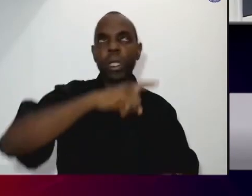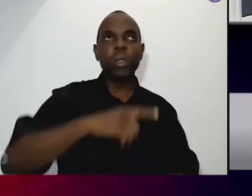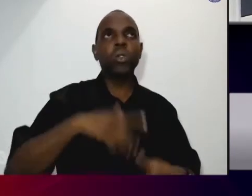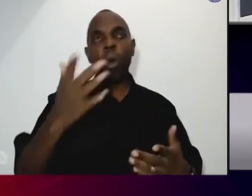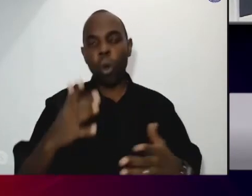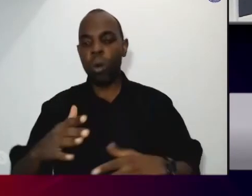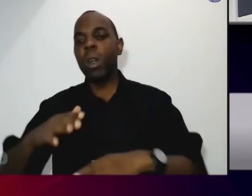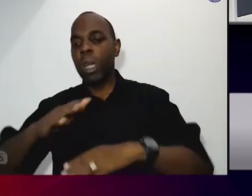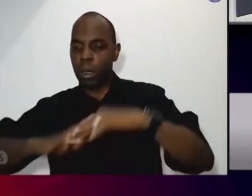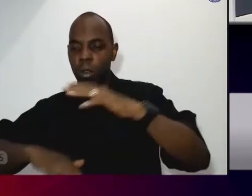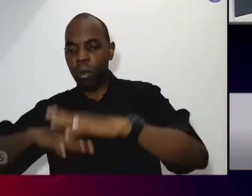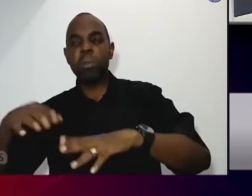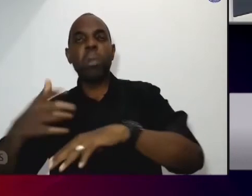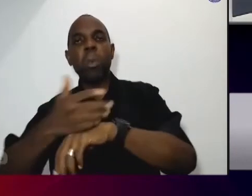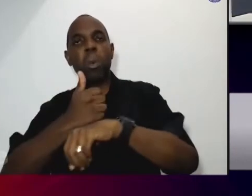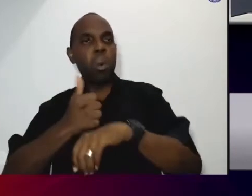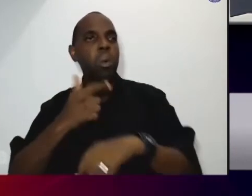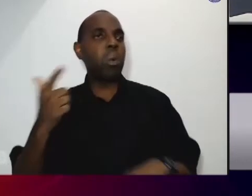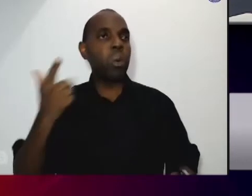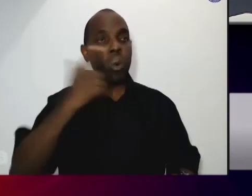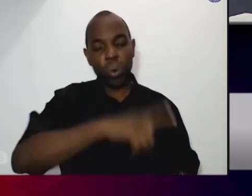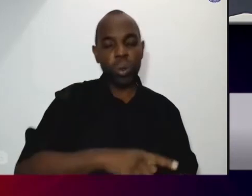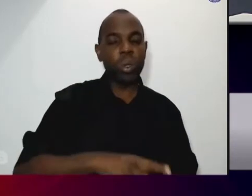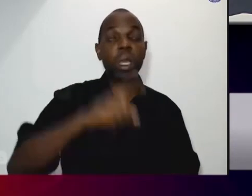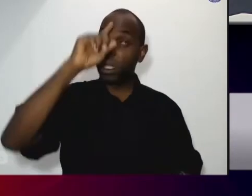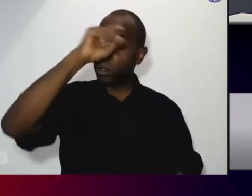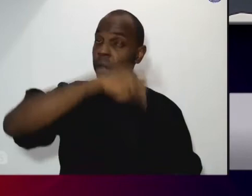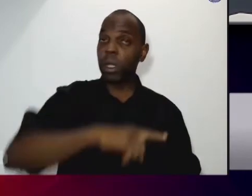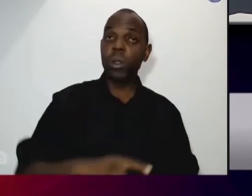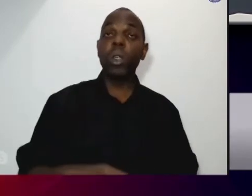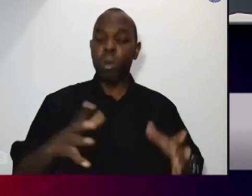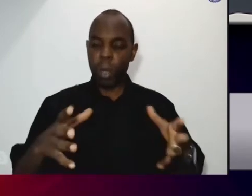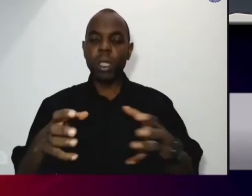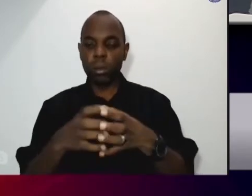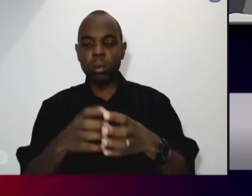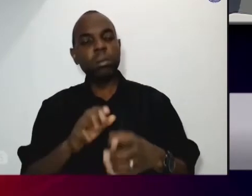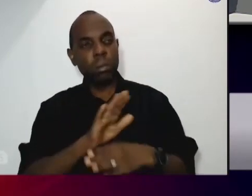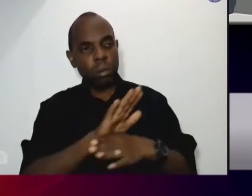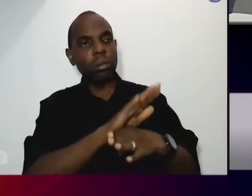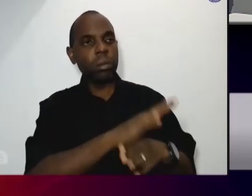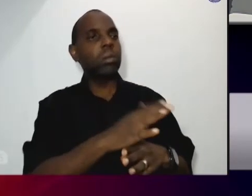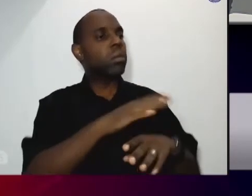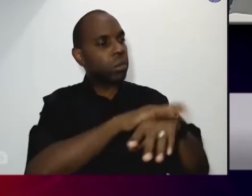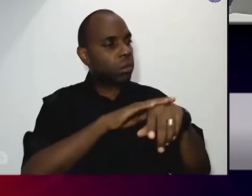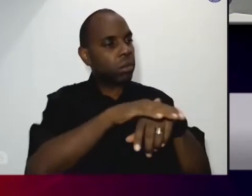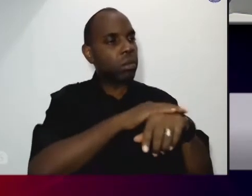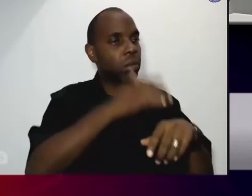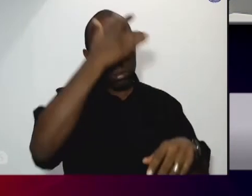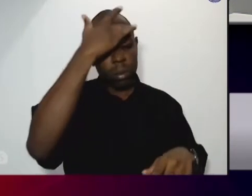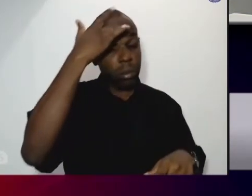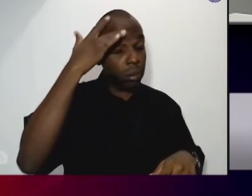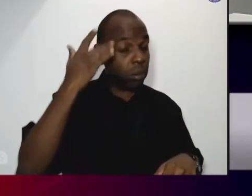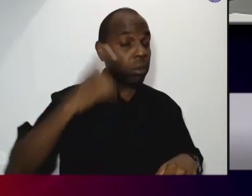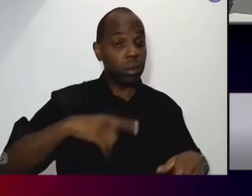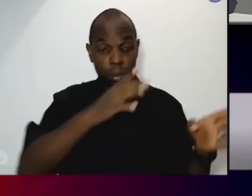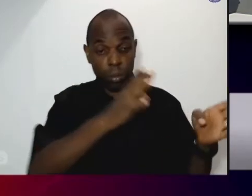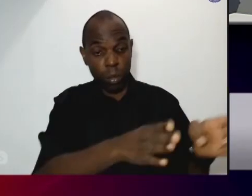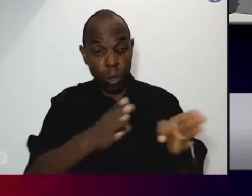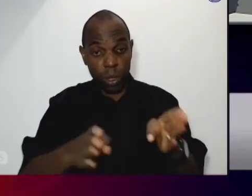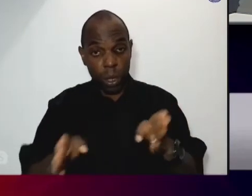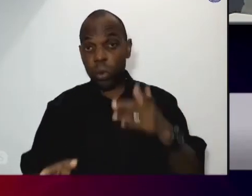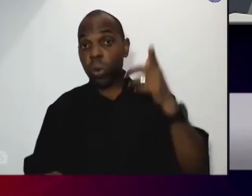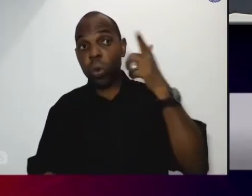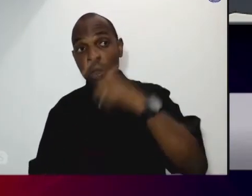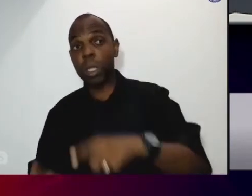formação para as pessoas e grupos formais e informais para o diálogo e cooperação em processos que sirvam a vida e proteção a